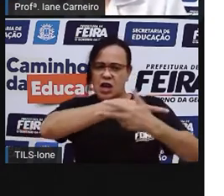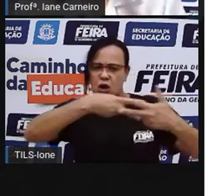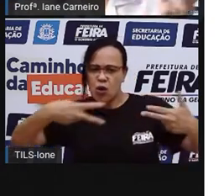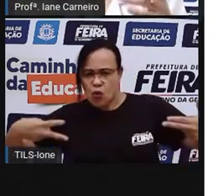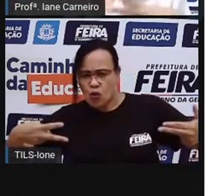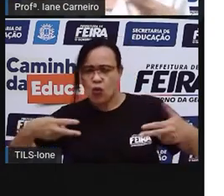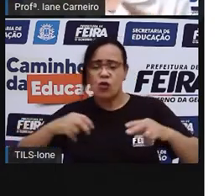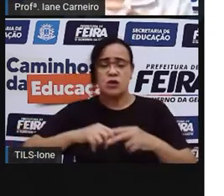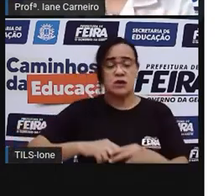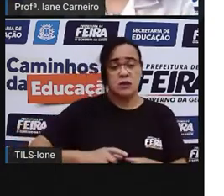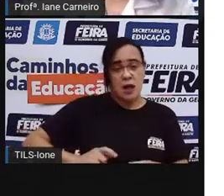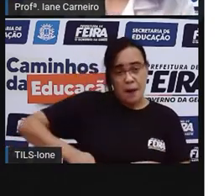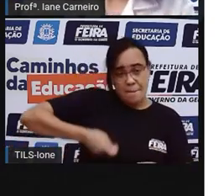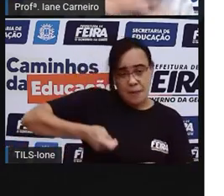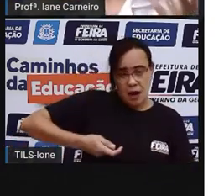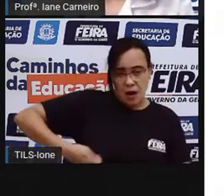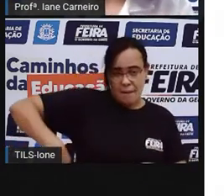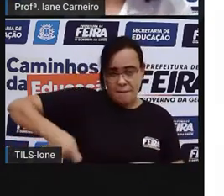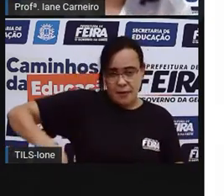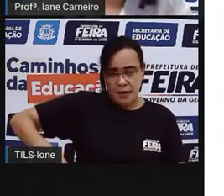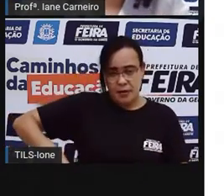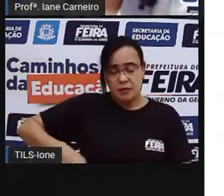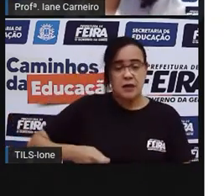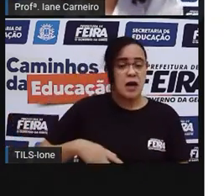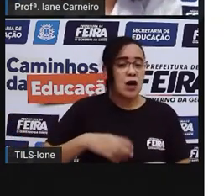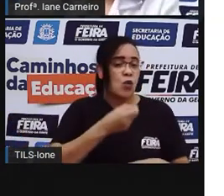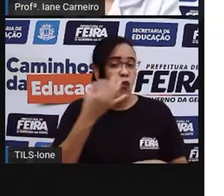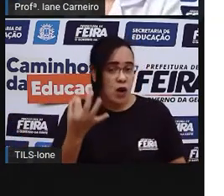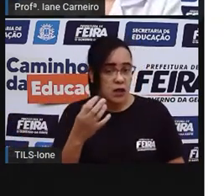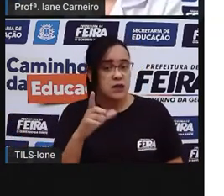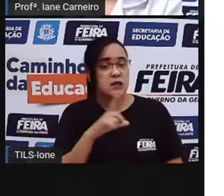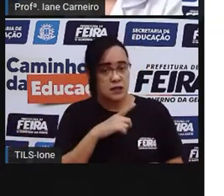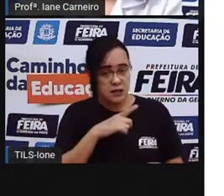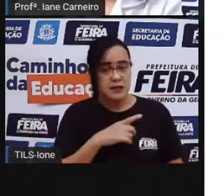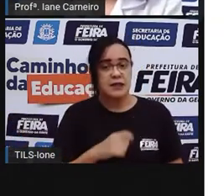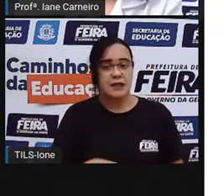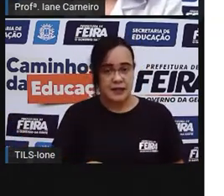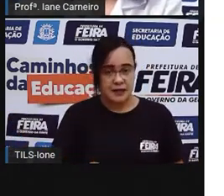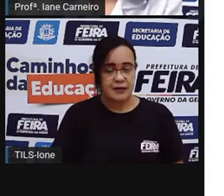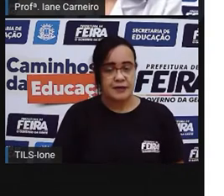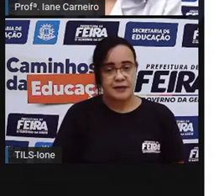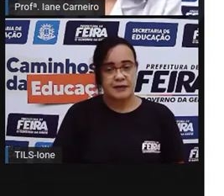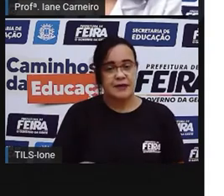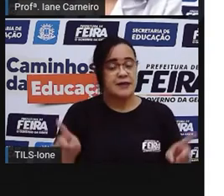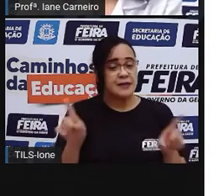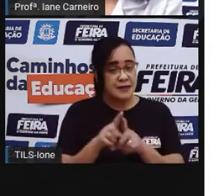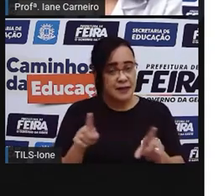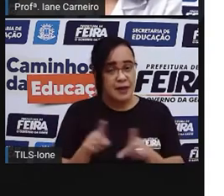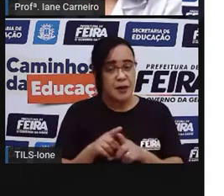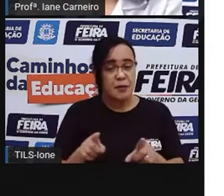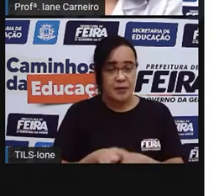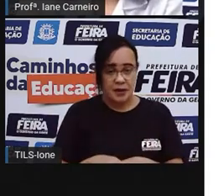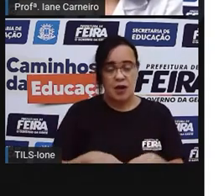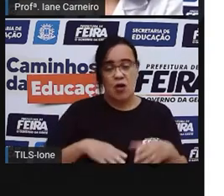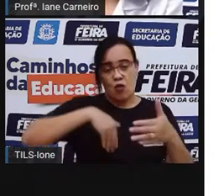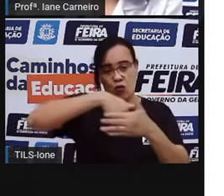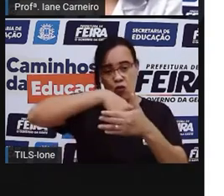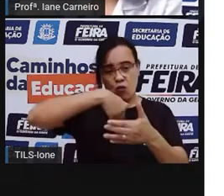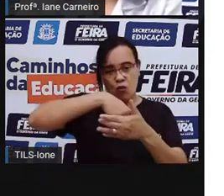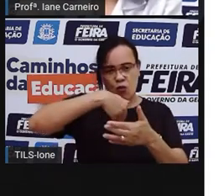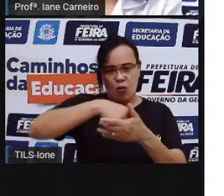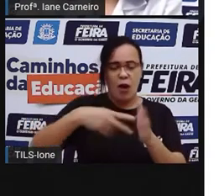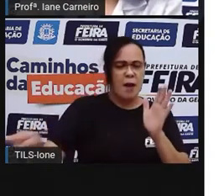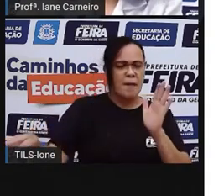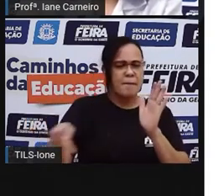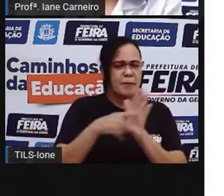tacadas que você pode dar para derrubar ela no buraco. Tem o futebol americano. Olha a bola como é diferente, né?